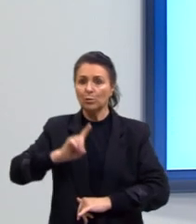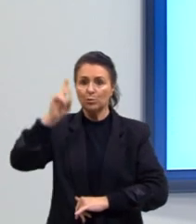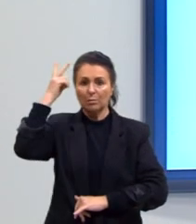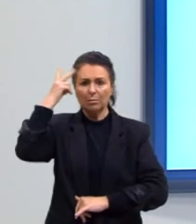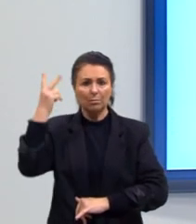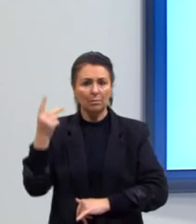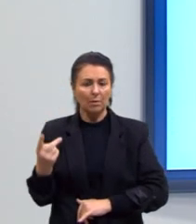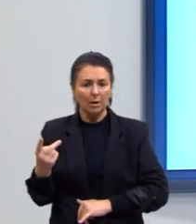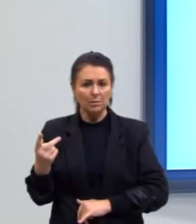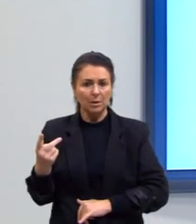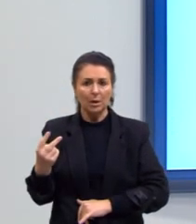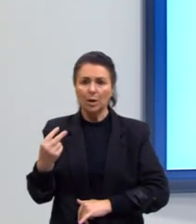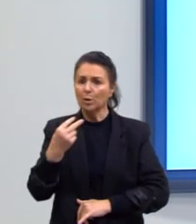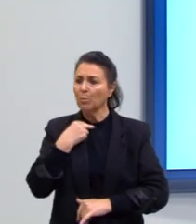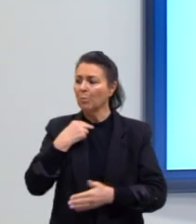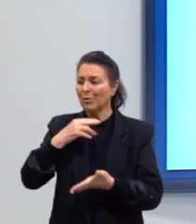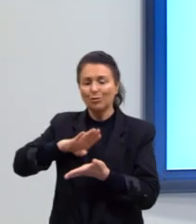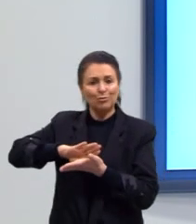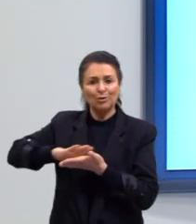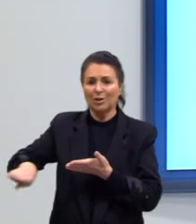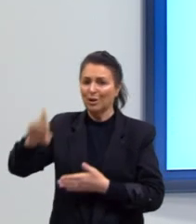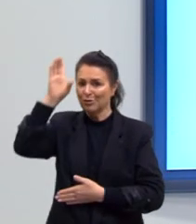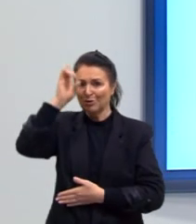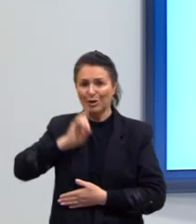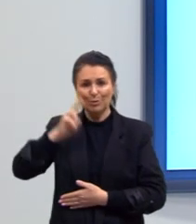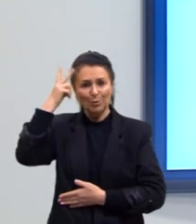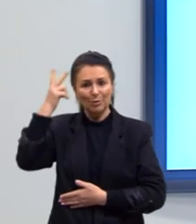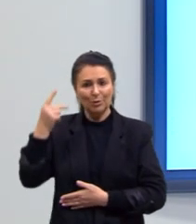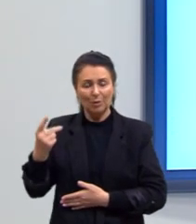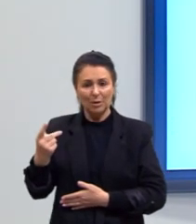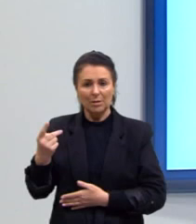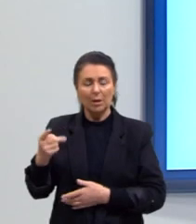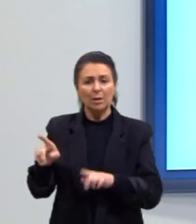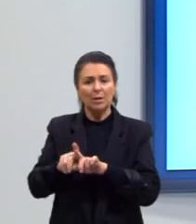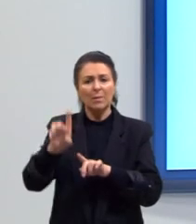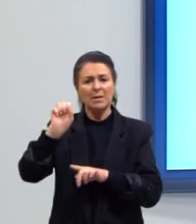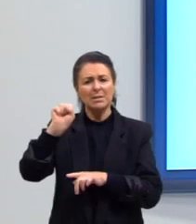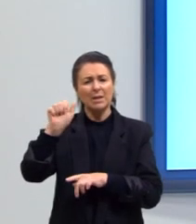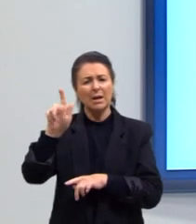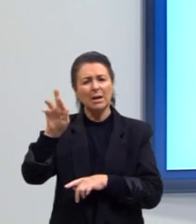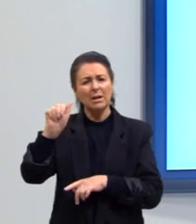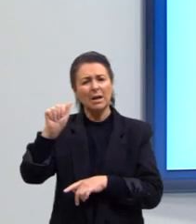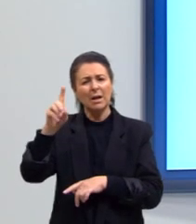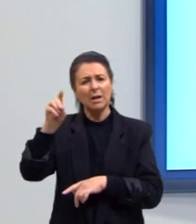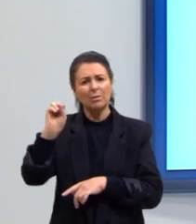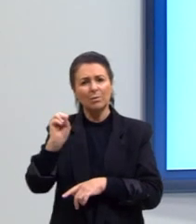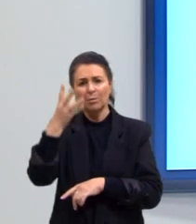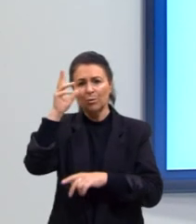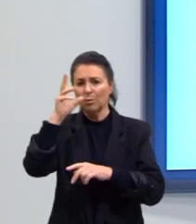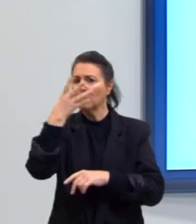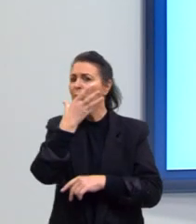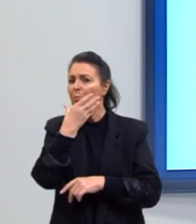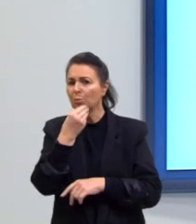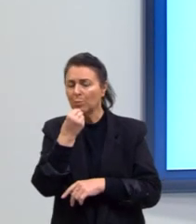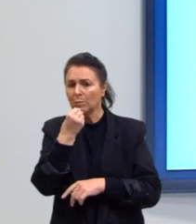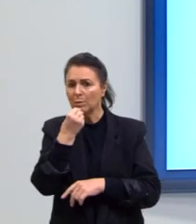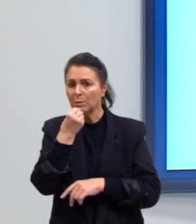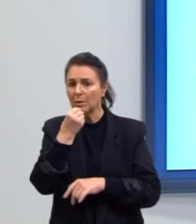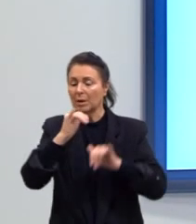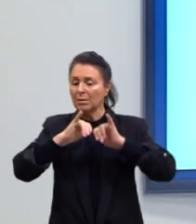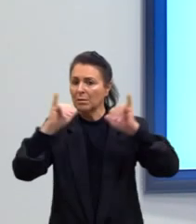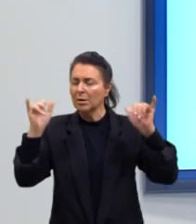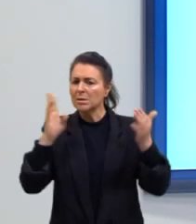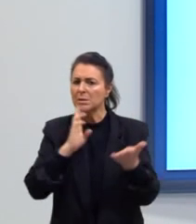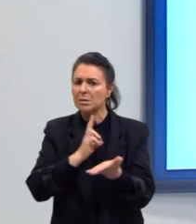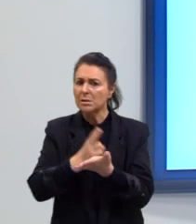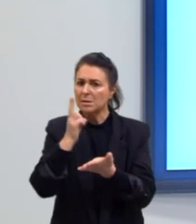inalienáveis, aqueles que não podem ser retirados, e sagrados do homem, a fim de que esta declaração, sempre presente